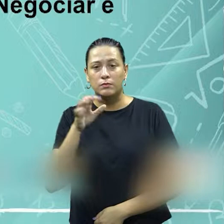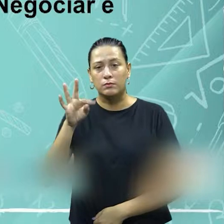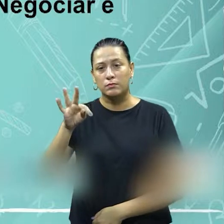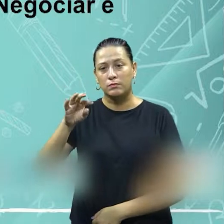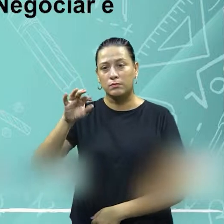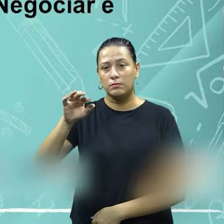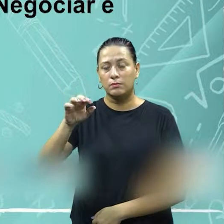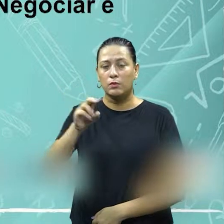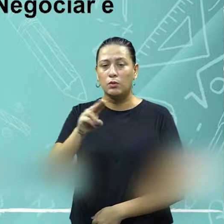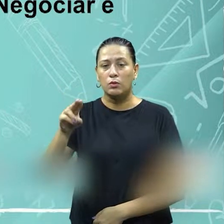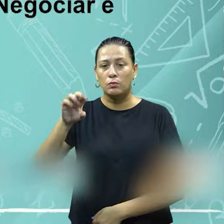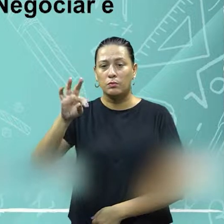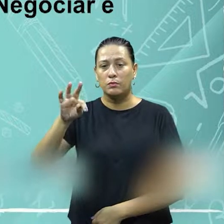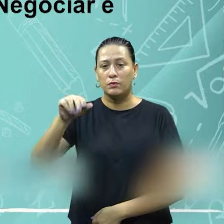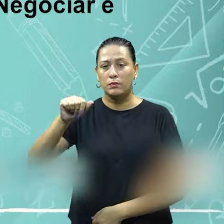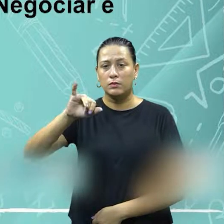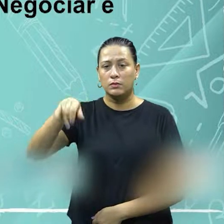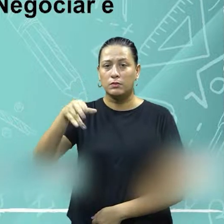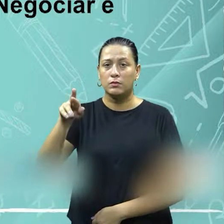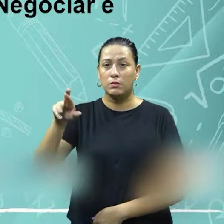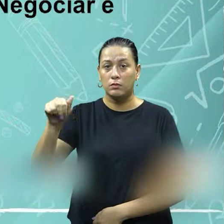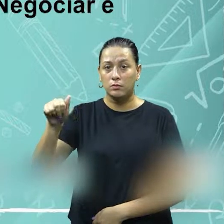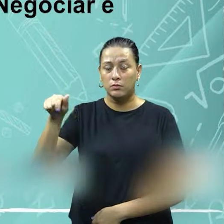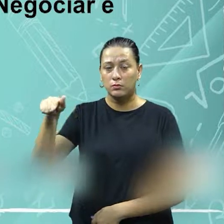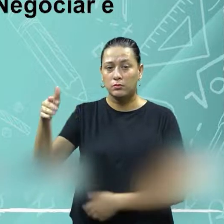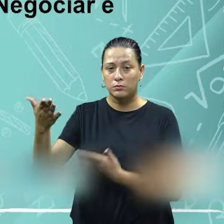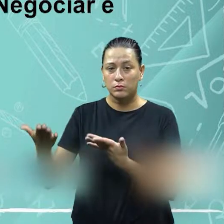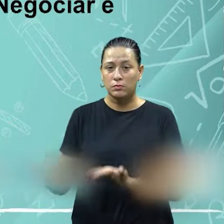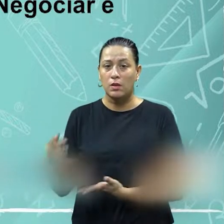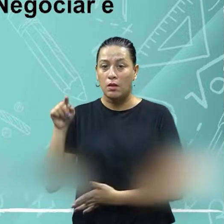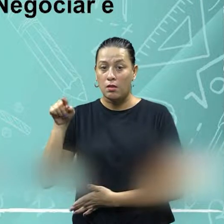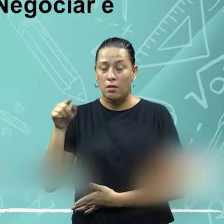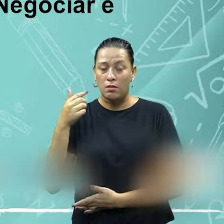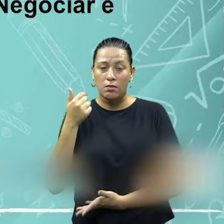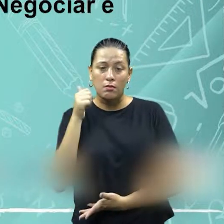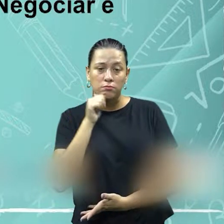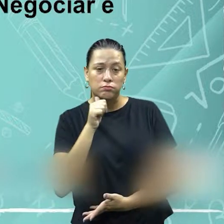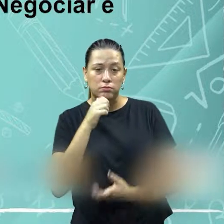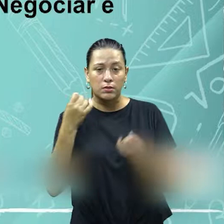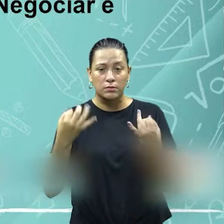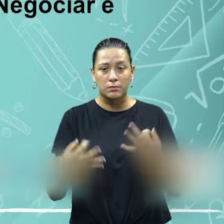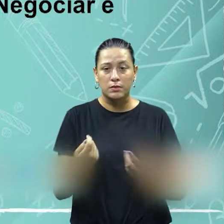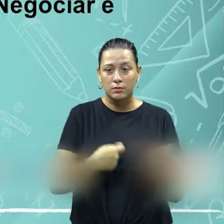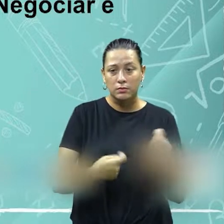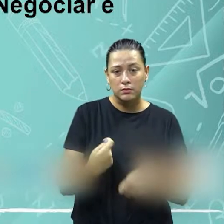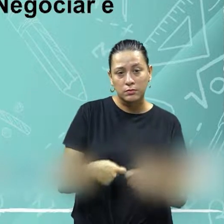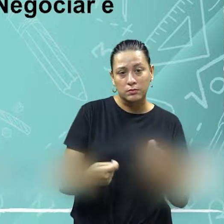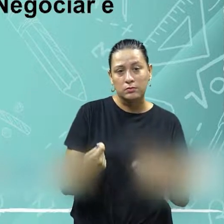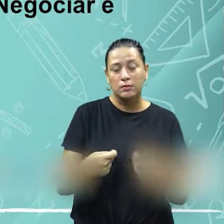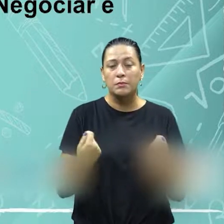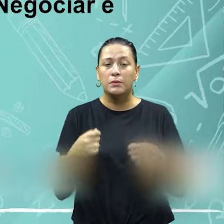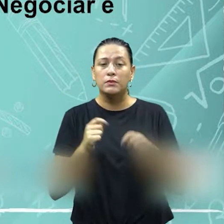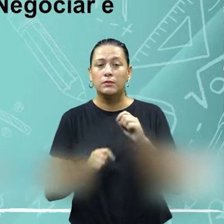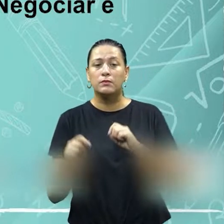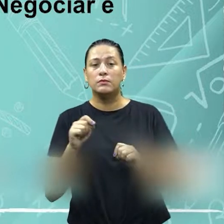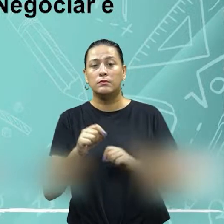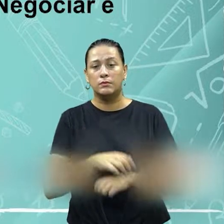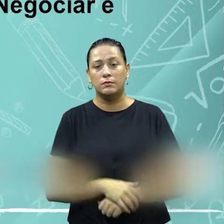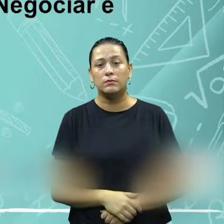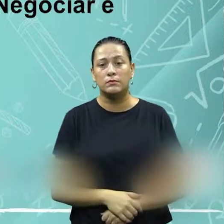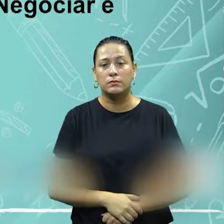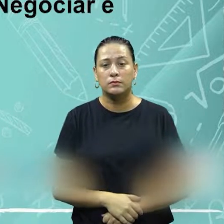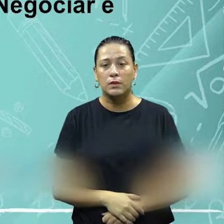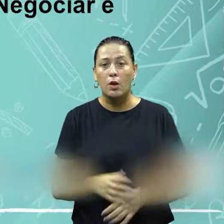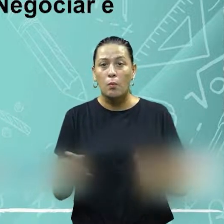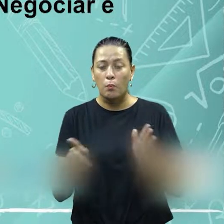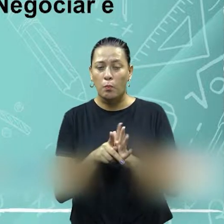E a Samia Tájara, ela vem dizer, né, ela relata que uma negociação, ela deve ser necessariamente, ela